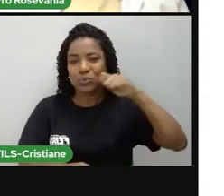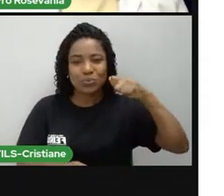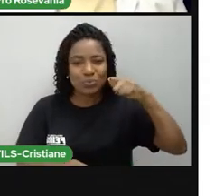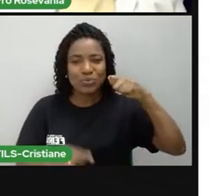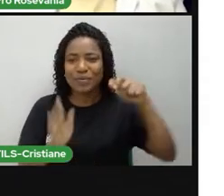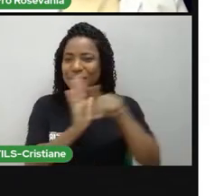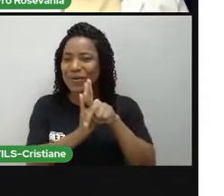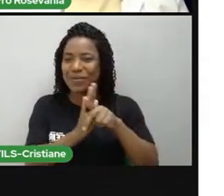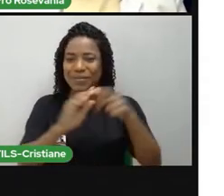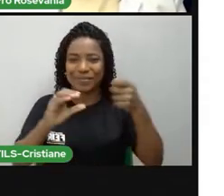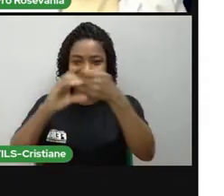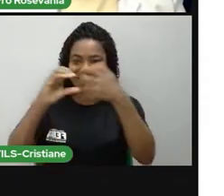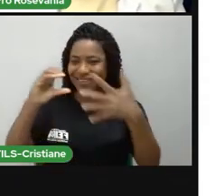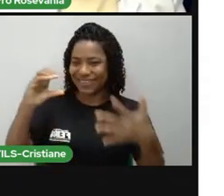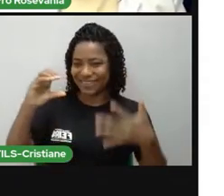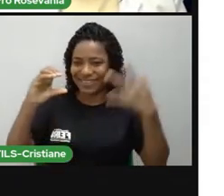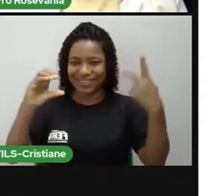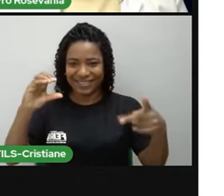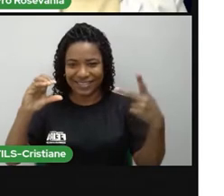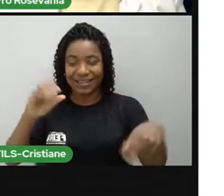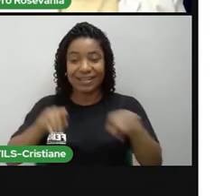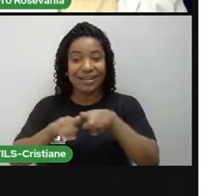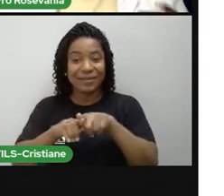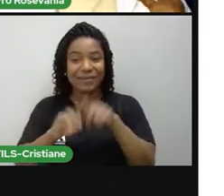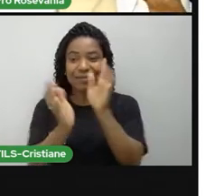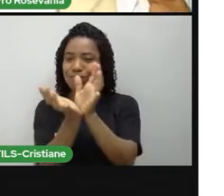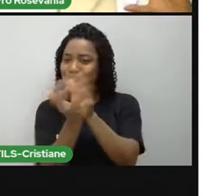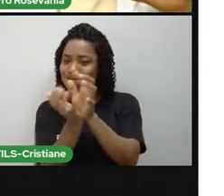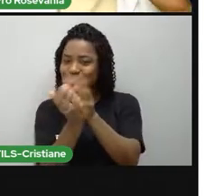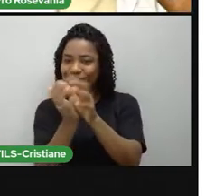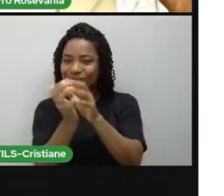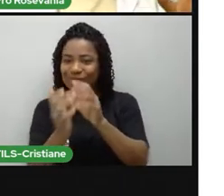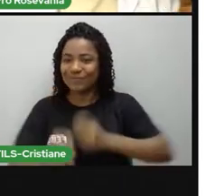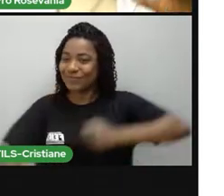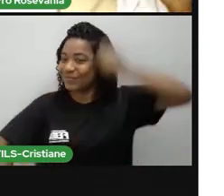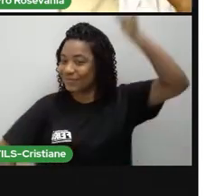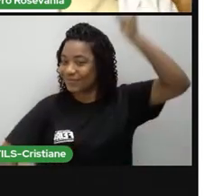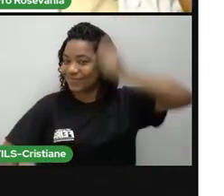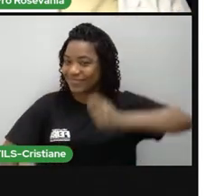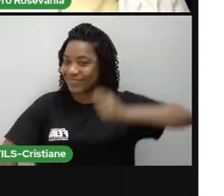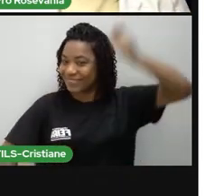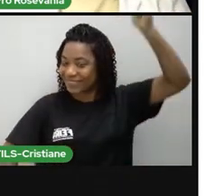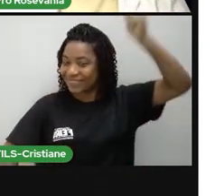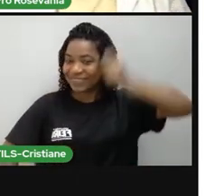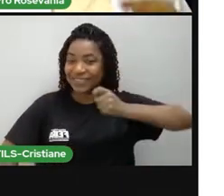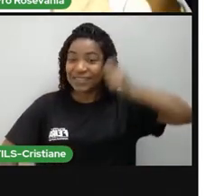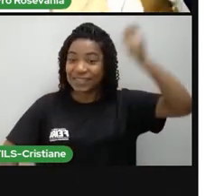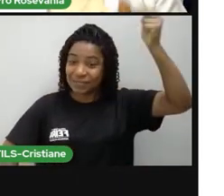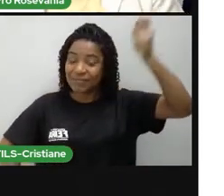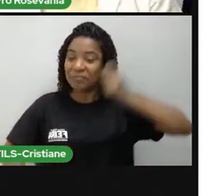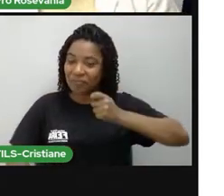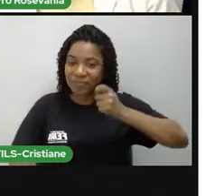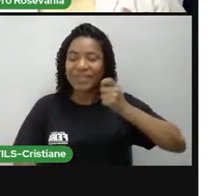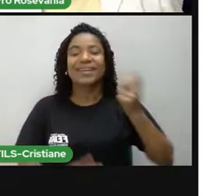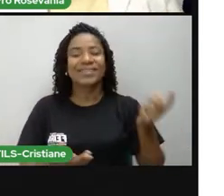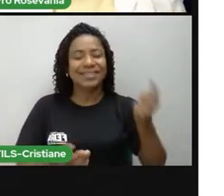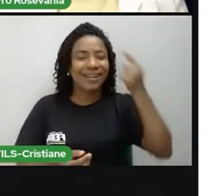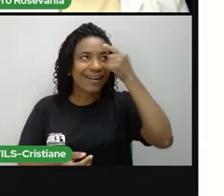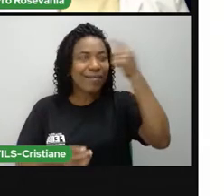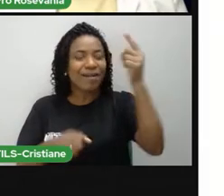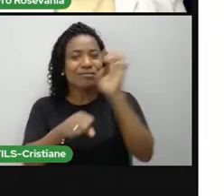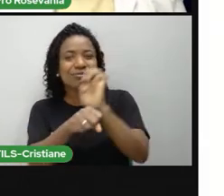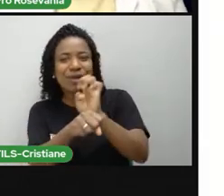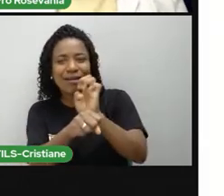o nosso frevo, né, lá de Pernambuco, então, são coisas assim que, quando a gente fala do Estado, a gente lembra logo